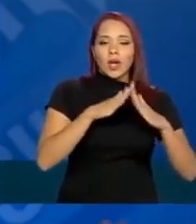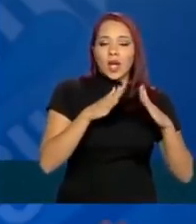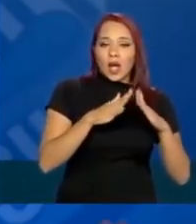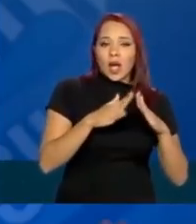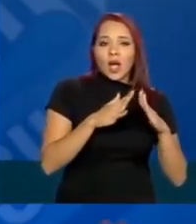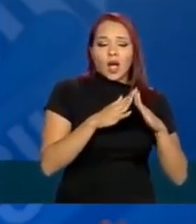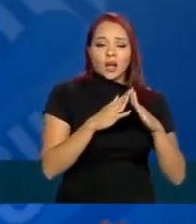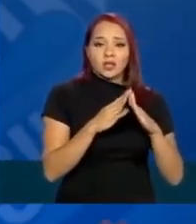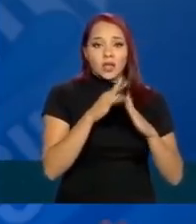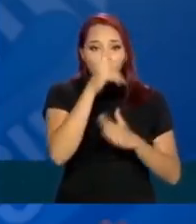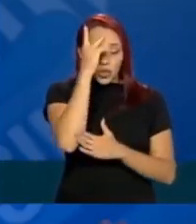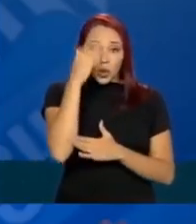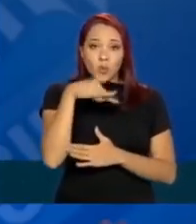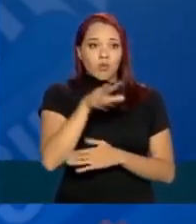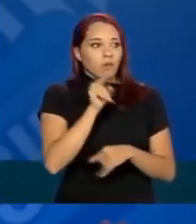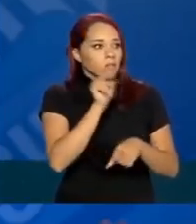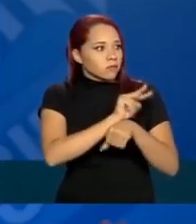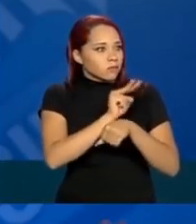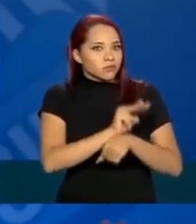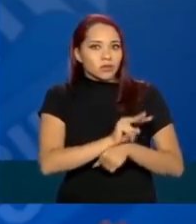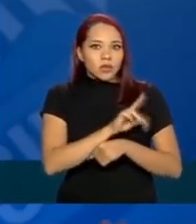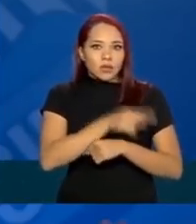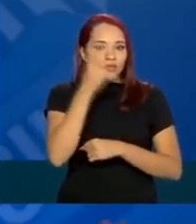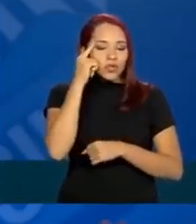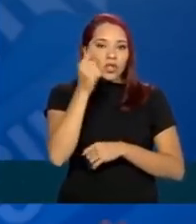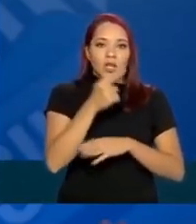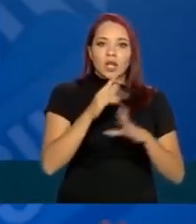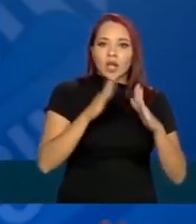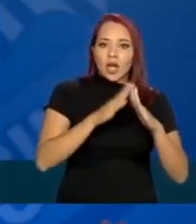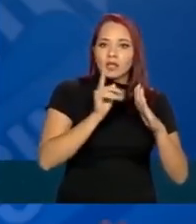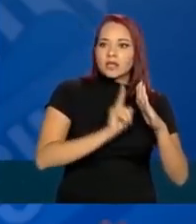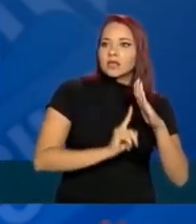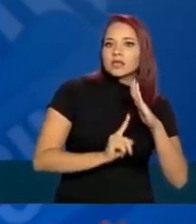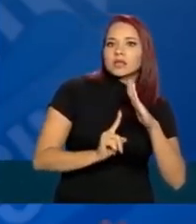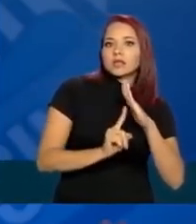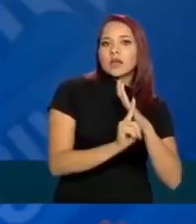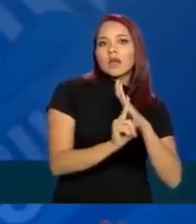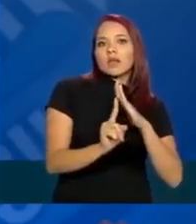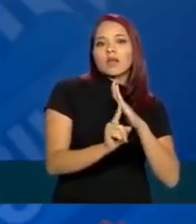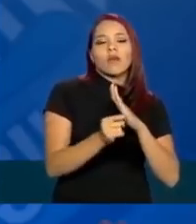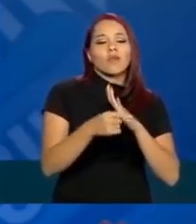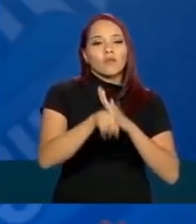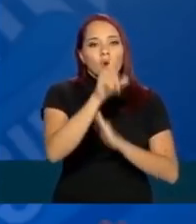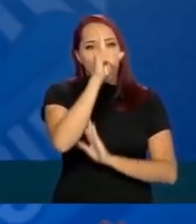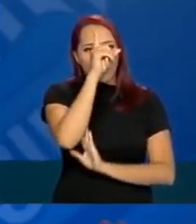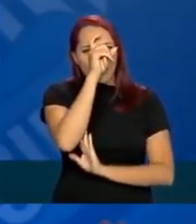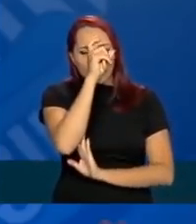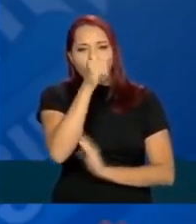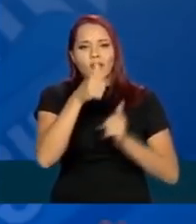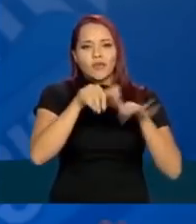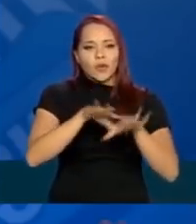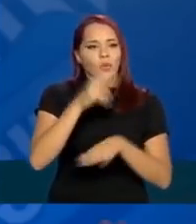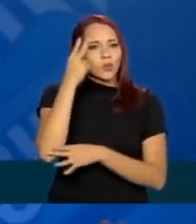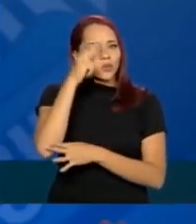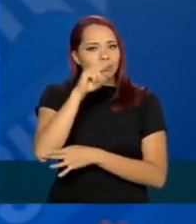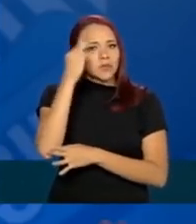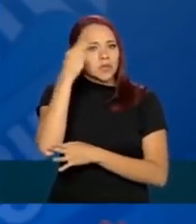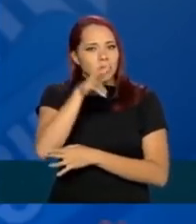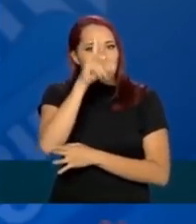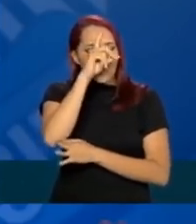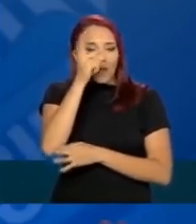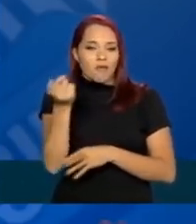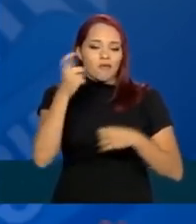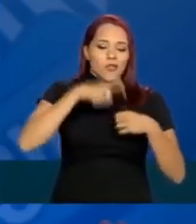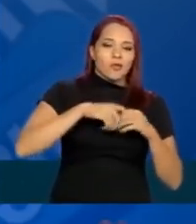domiciliar, todo mundo acompanhava. Aí teve um dia que ele saiu da casa, ele foi para o hospital, ficou dois, três dias no hospital,